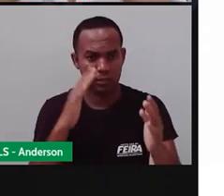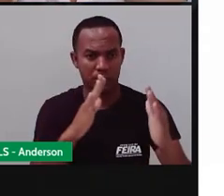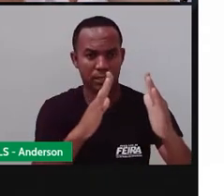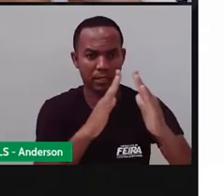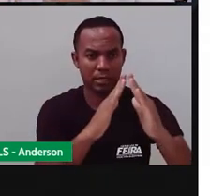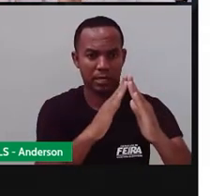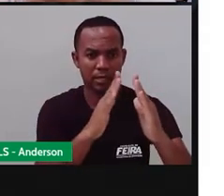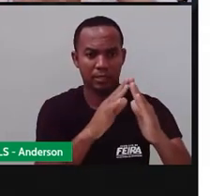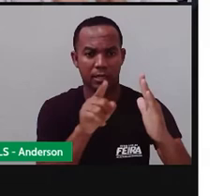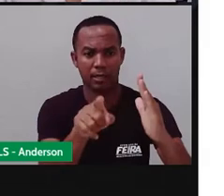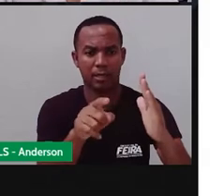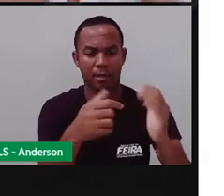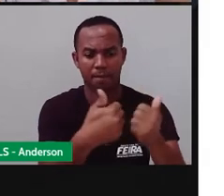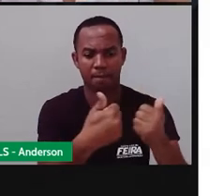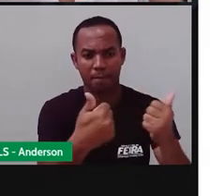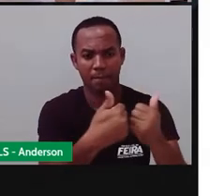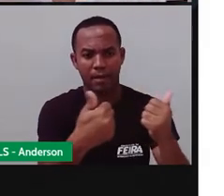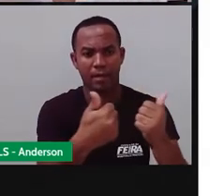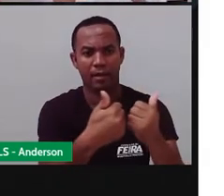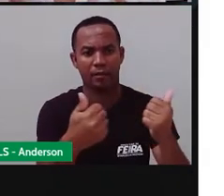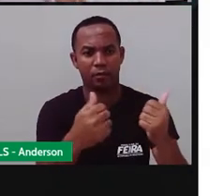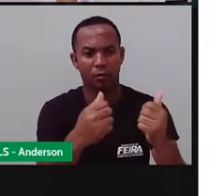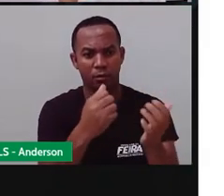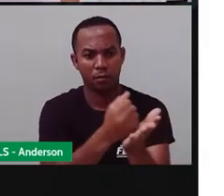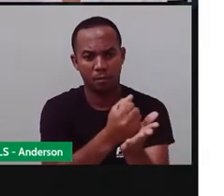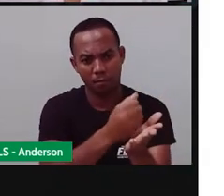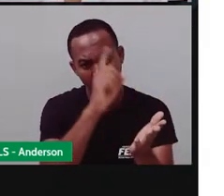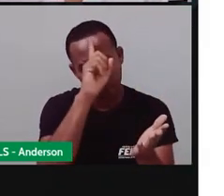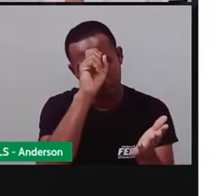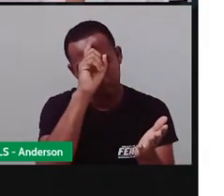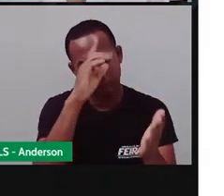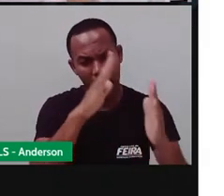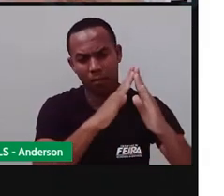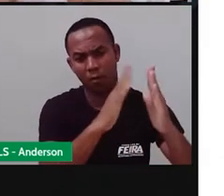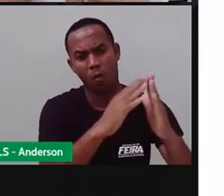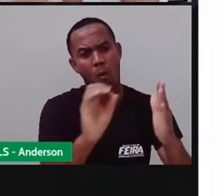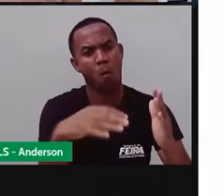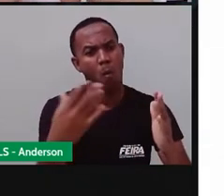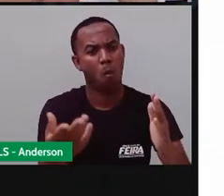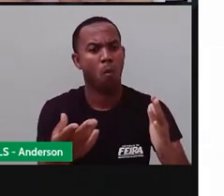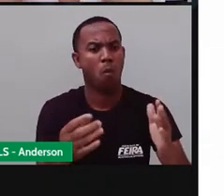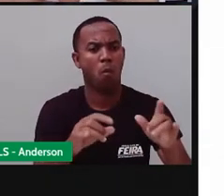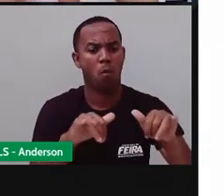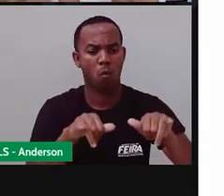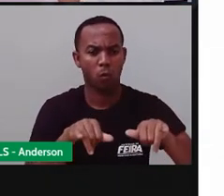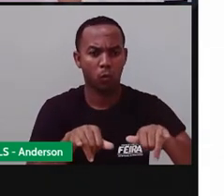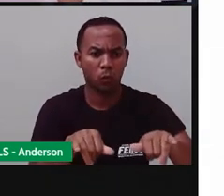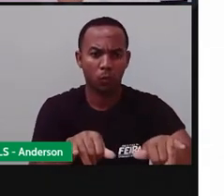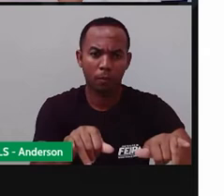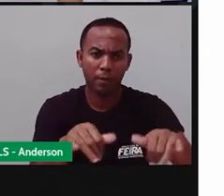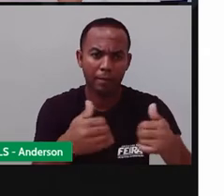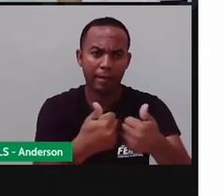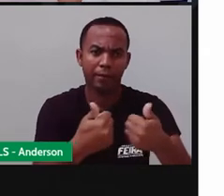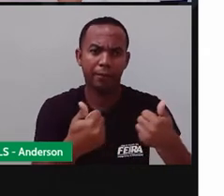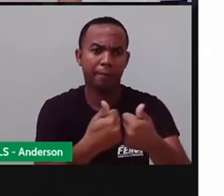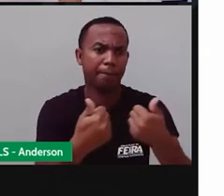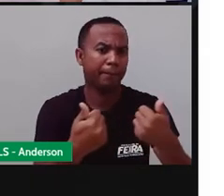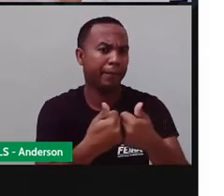saúde, naquela padaria, naquele supermercado. Então, as pessoas acabam o quê? Se conhecendo